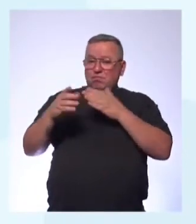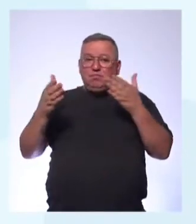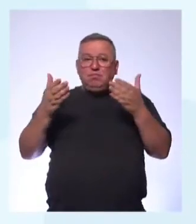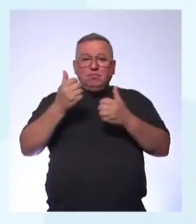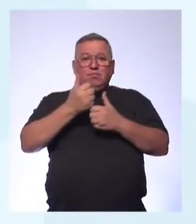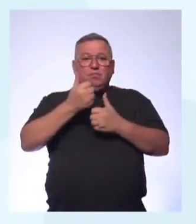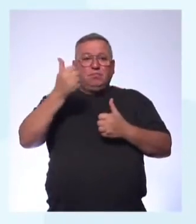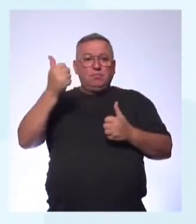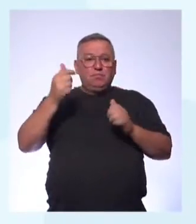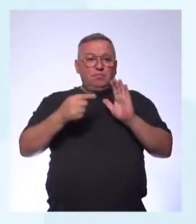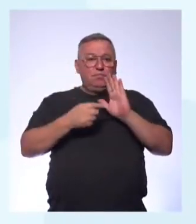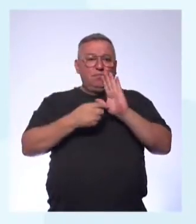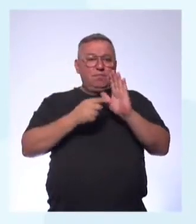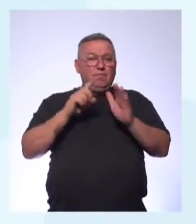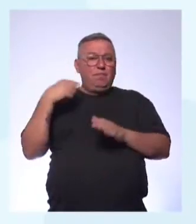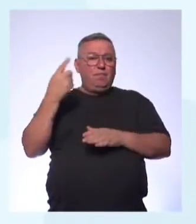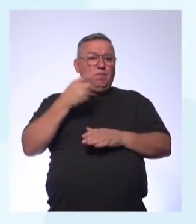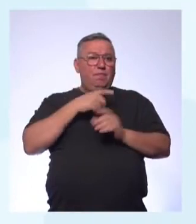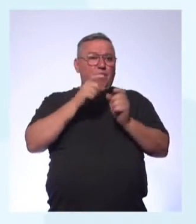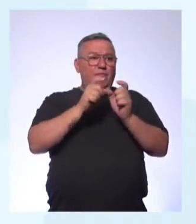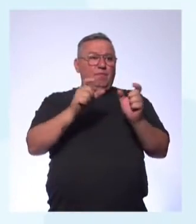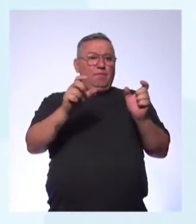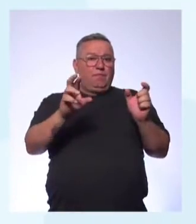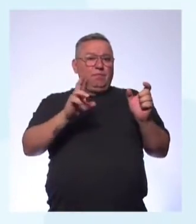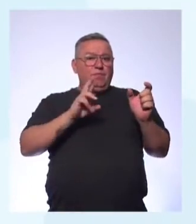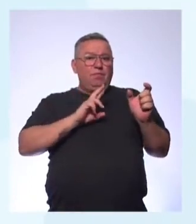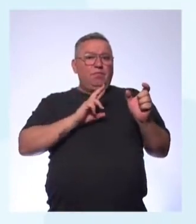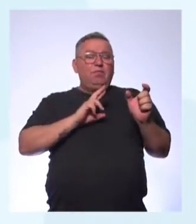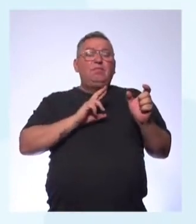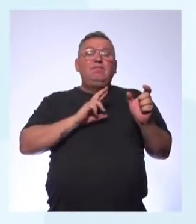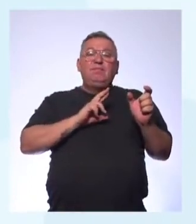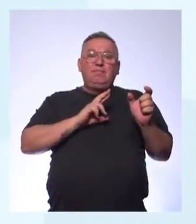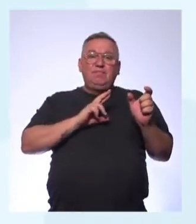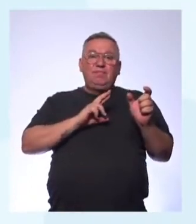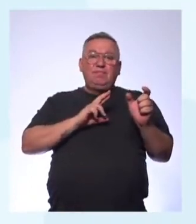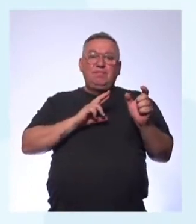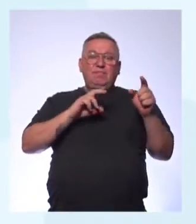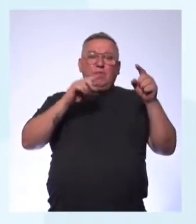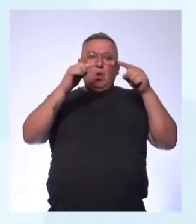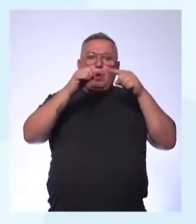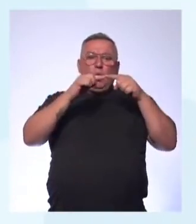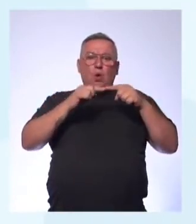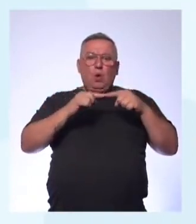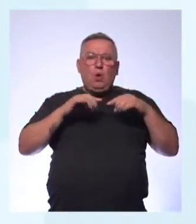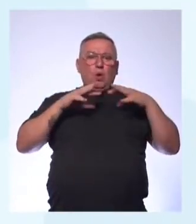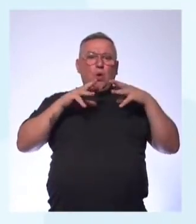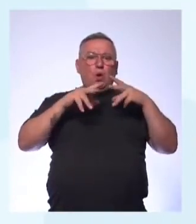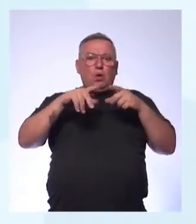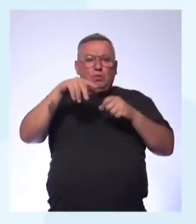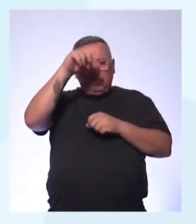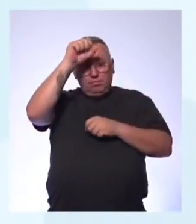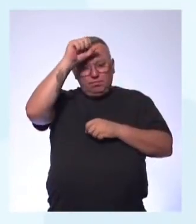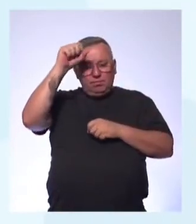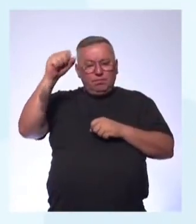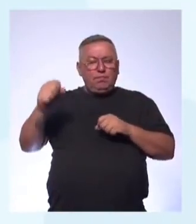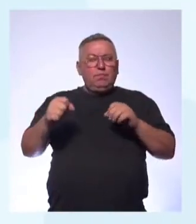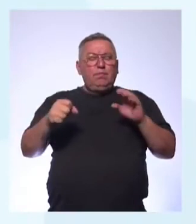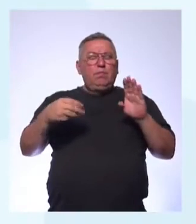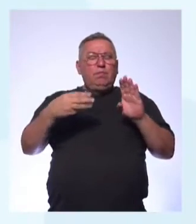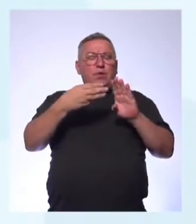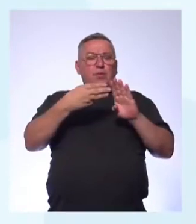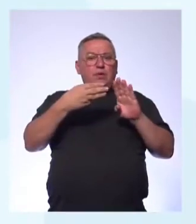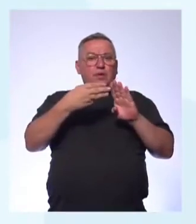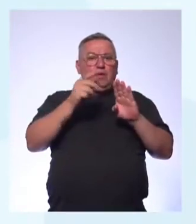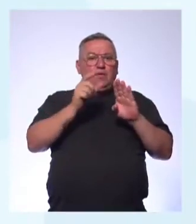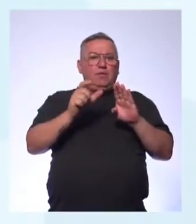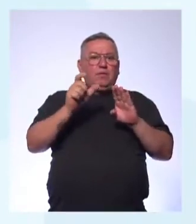diretor vai colocar ali a nossa parte da nossa resposta De acordo com tudo aquilo que nós aprendemos nesse trimestre Está faltando